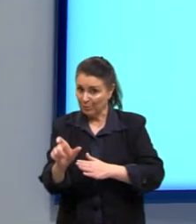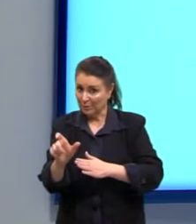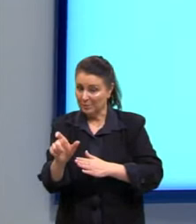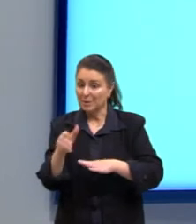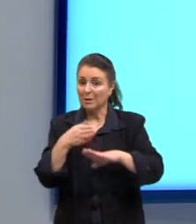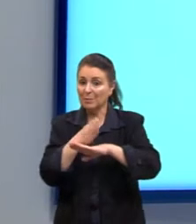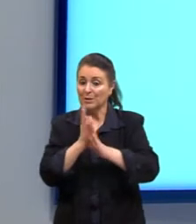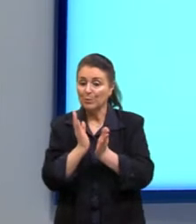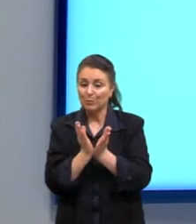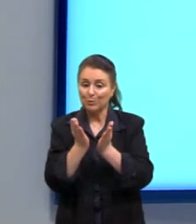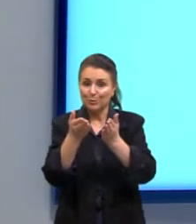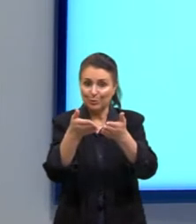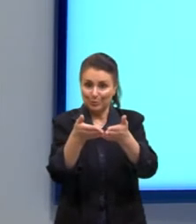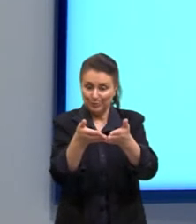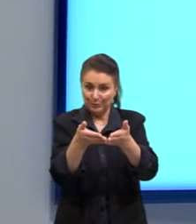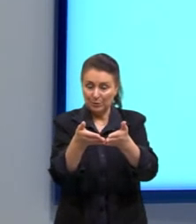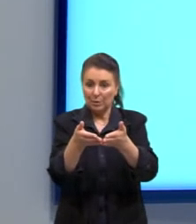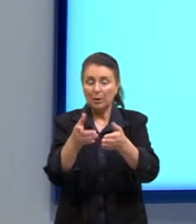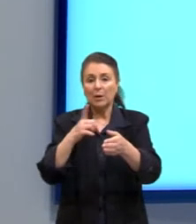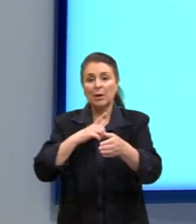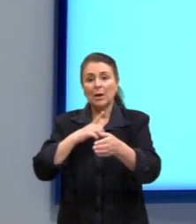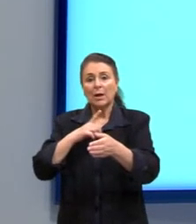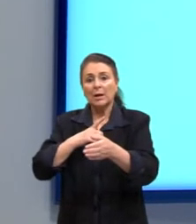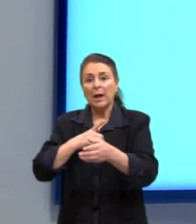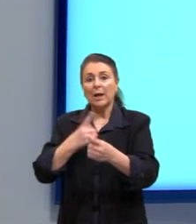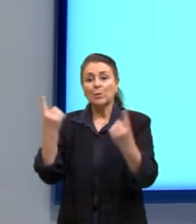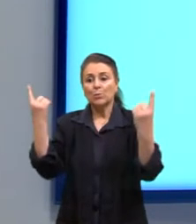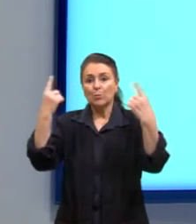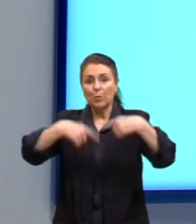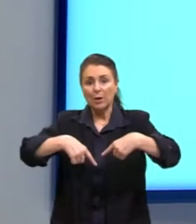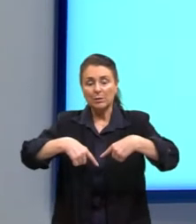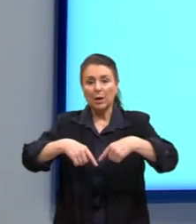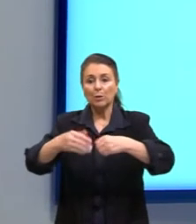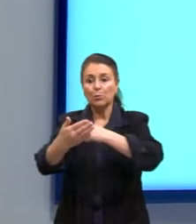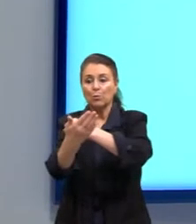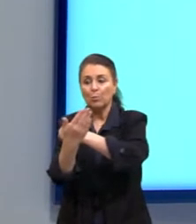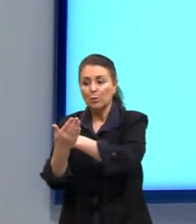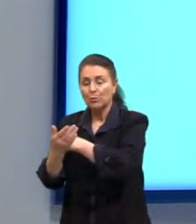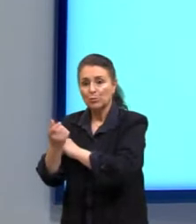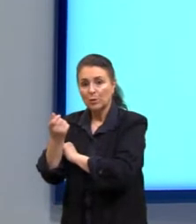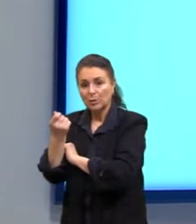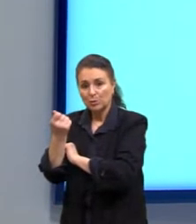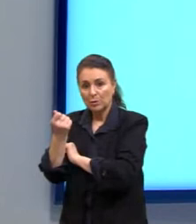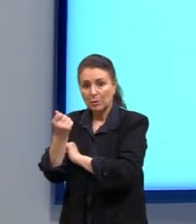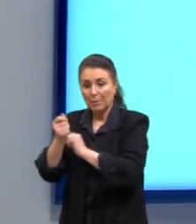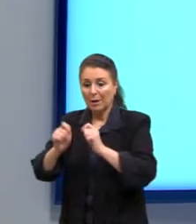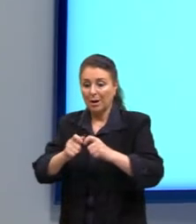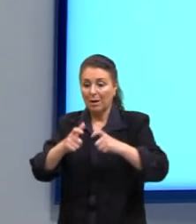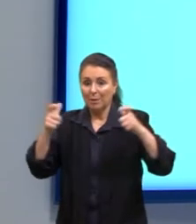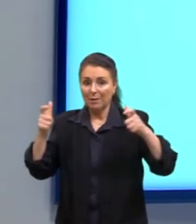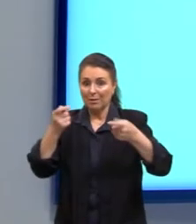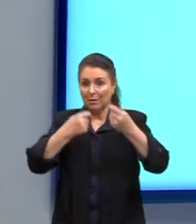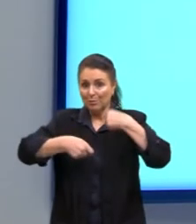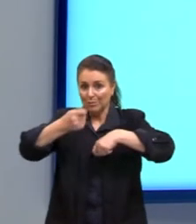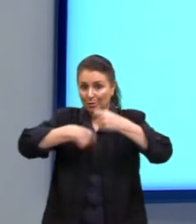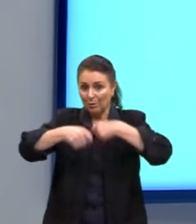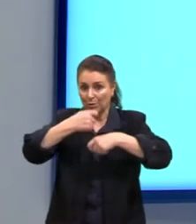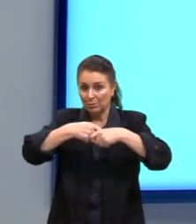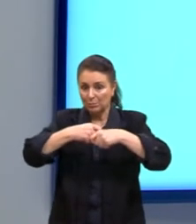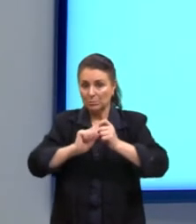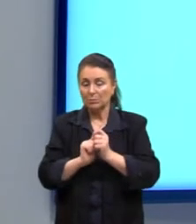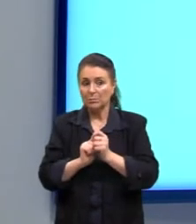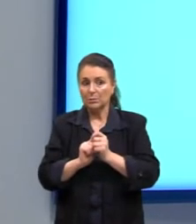estão concorrendo a um auxílio financeiro que permitirá aumentar os negócios. Os